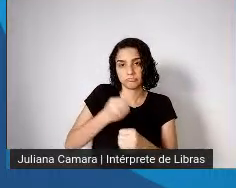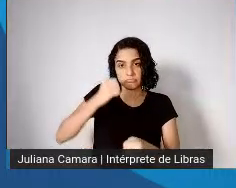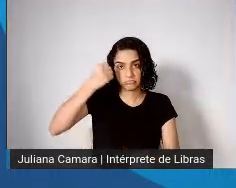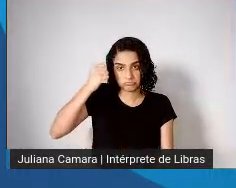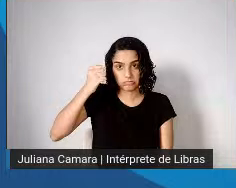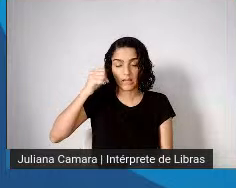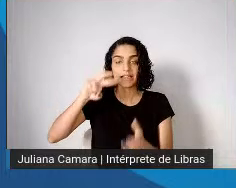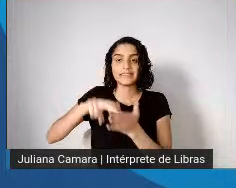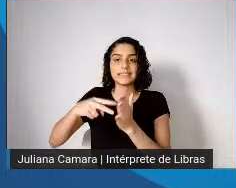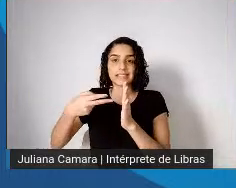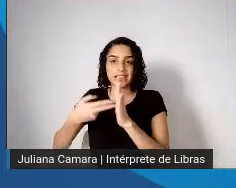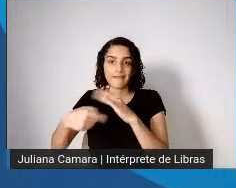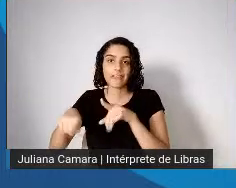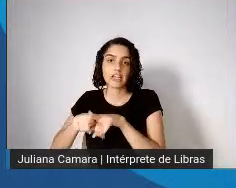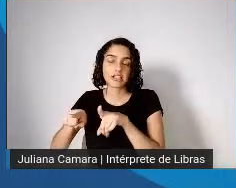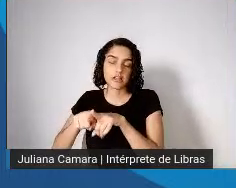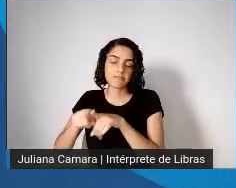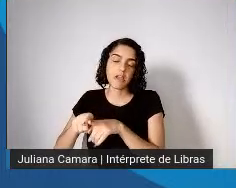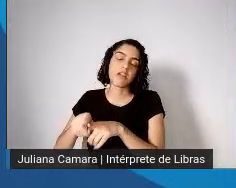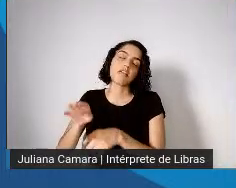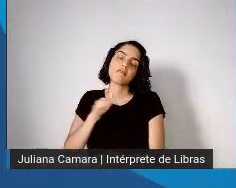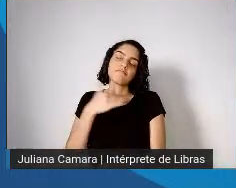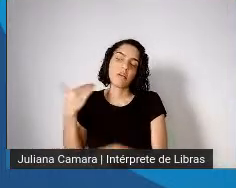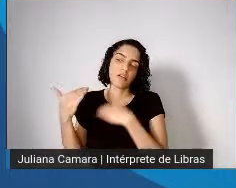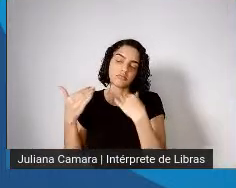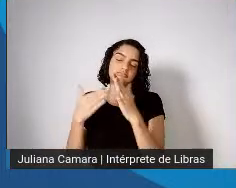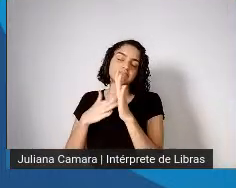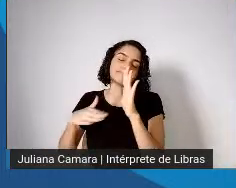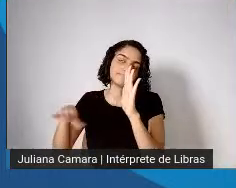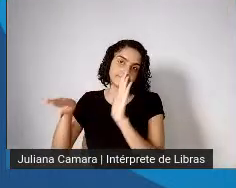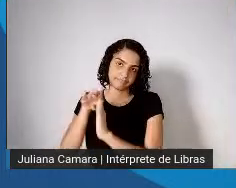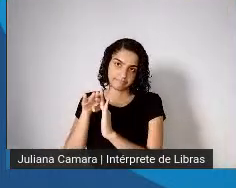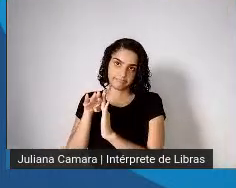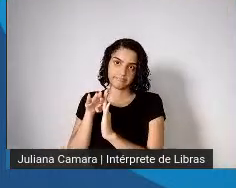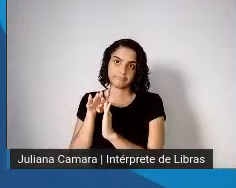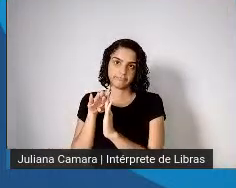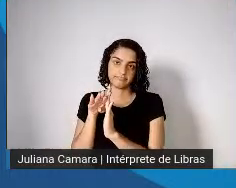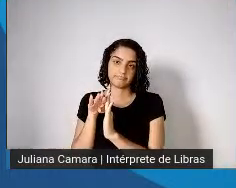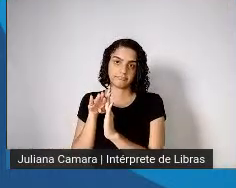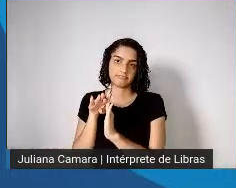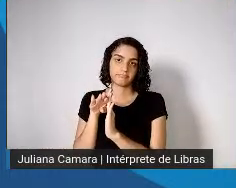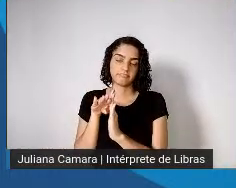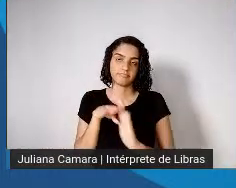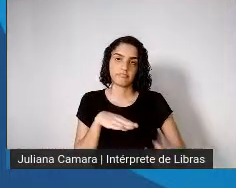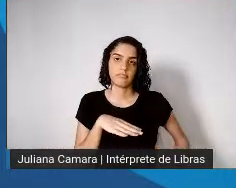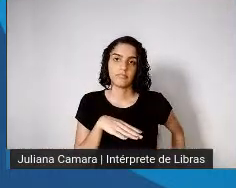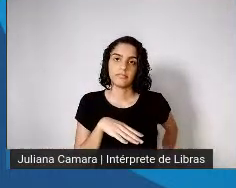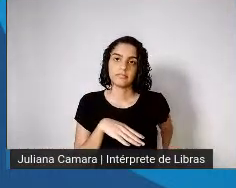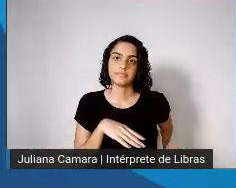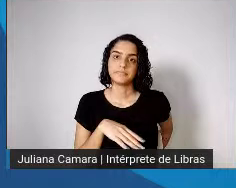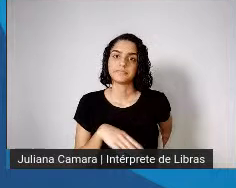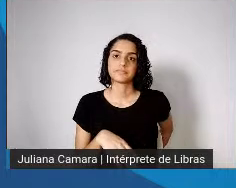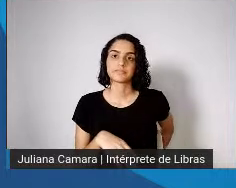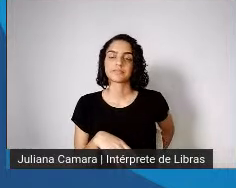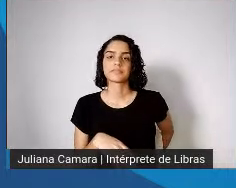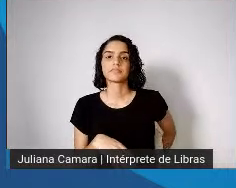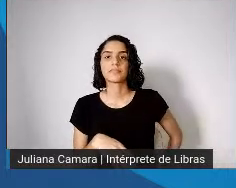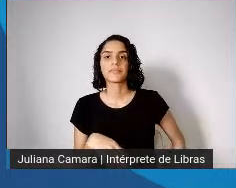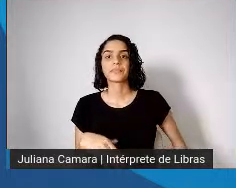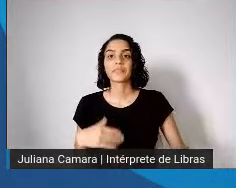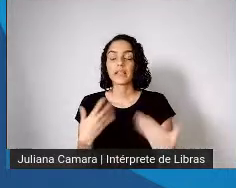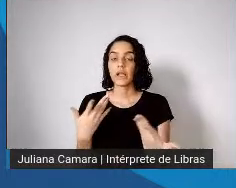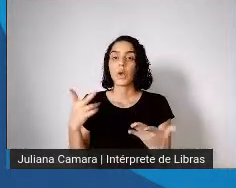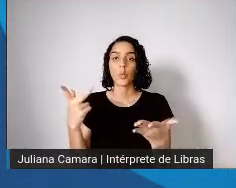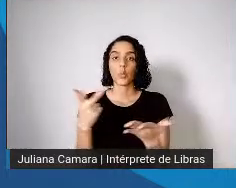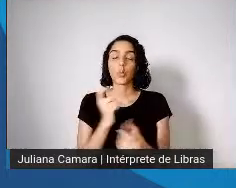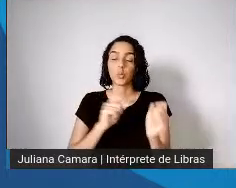desenvolvimento social adequado, porque nós, obviamente, esperamos que as pessoas morram quando chegar a uma idade bem mais avançada.